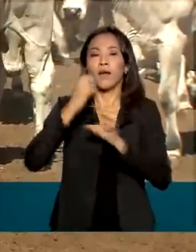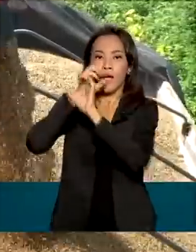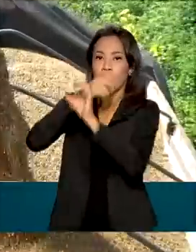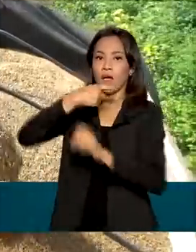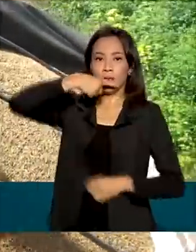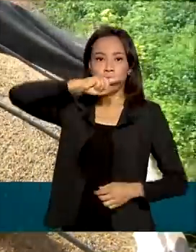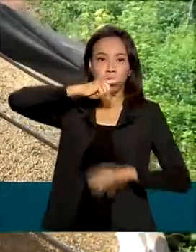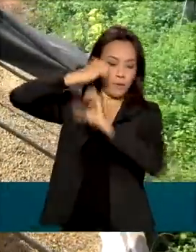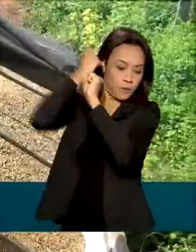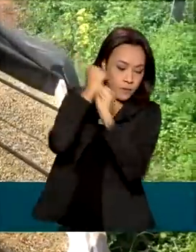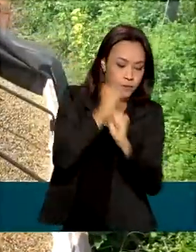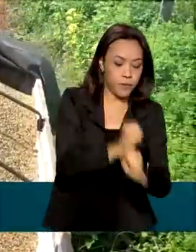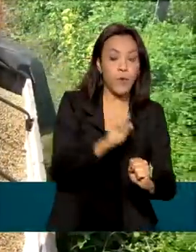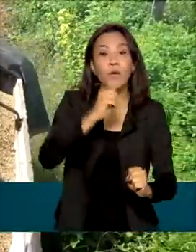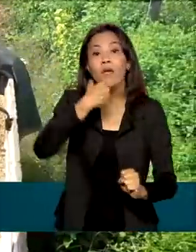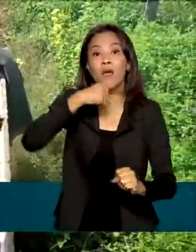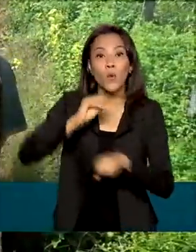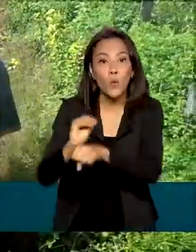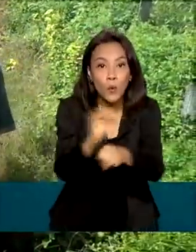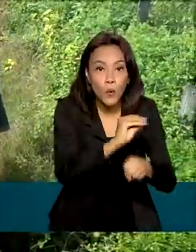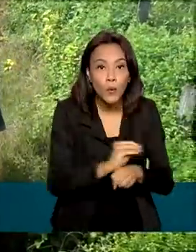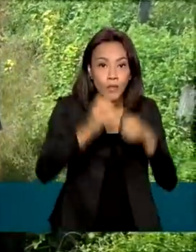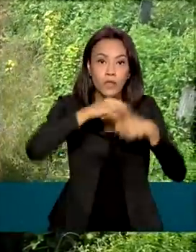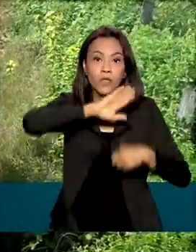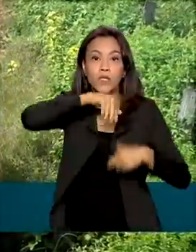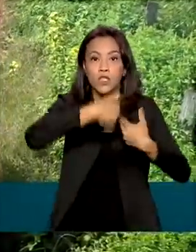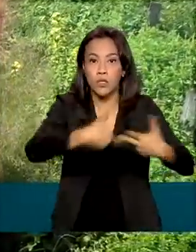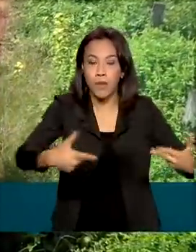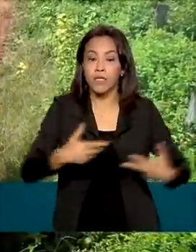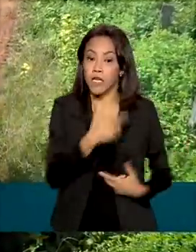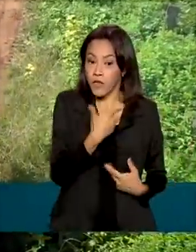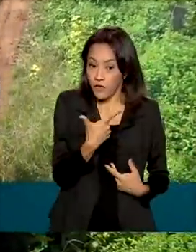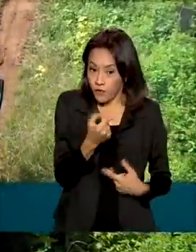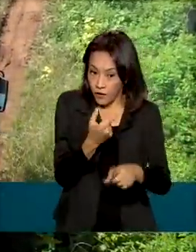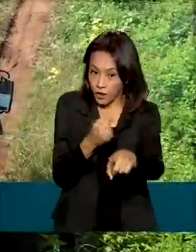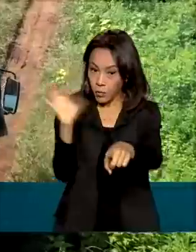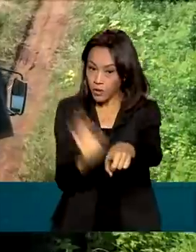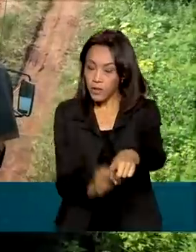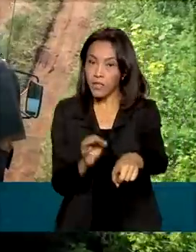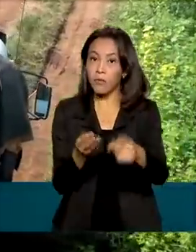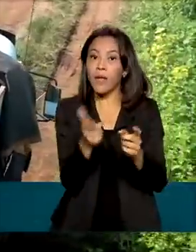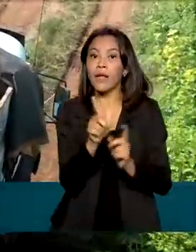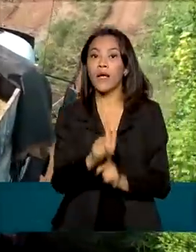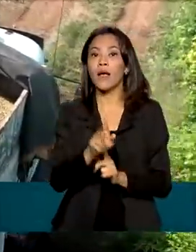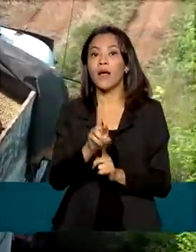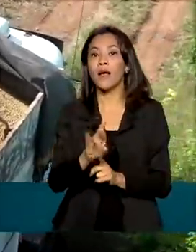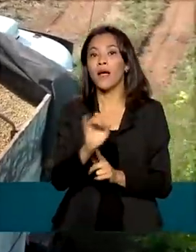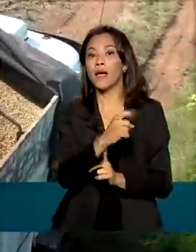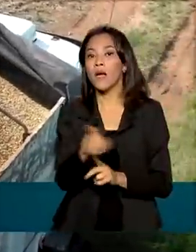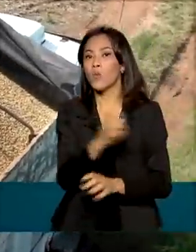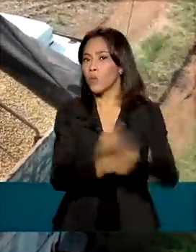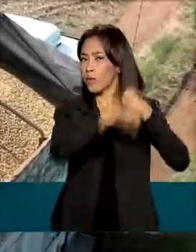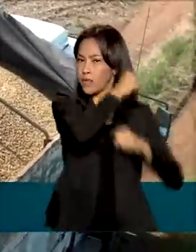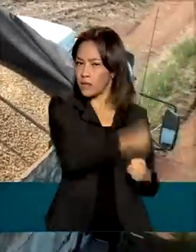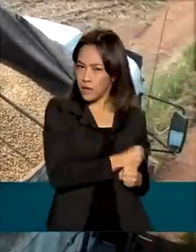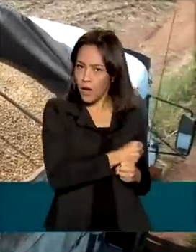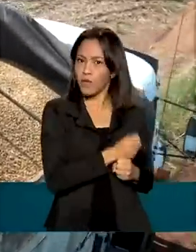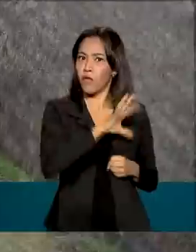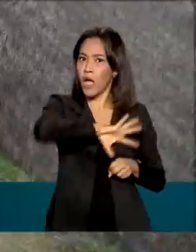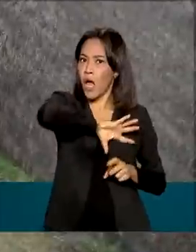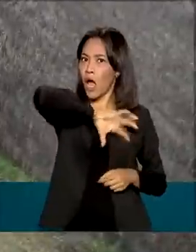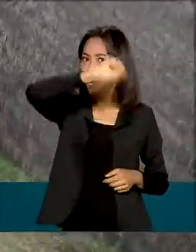animais. O auxílio é de 20% para lavouras de grãos. No ano passado, foi disponibilizado um volume